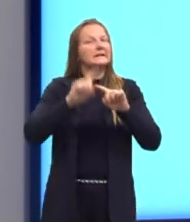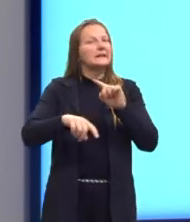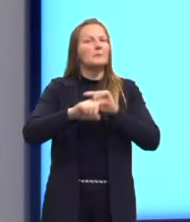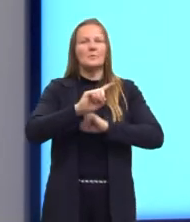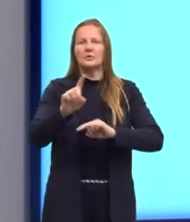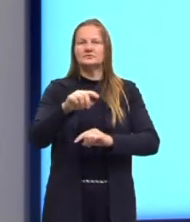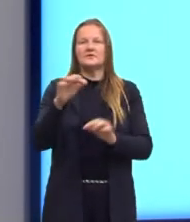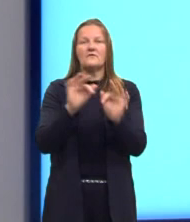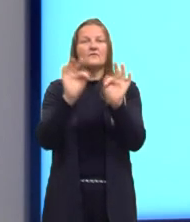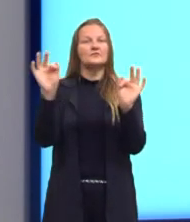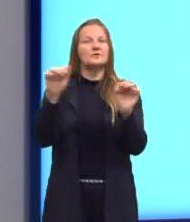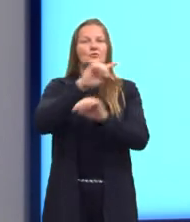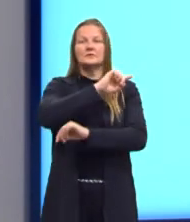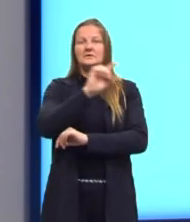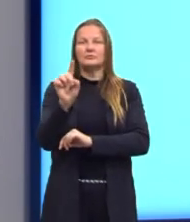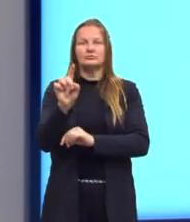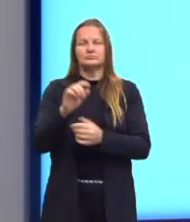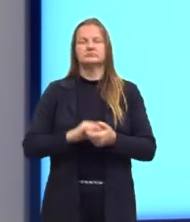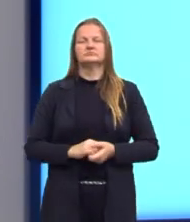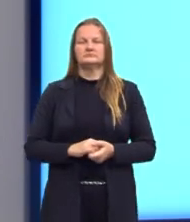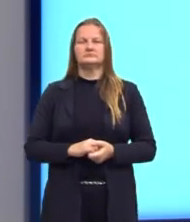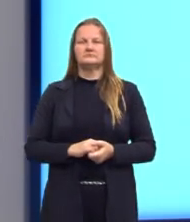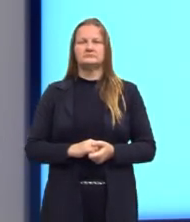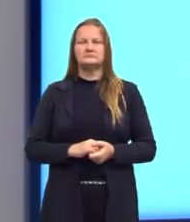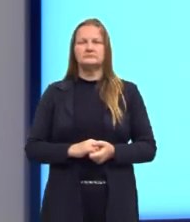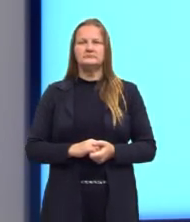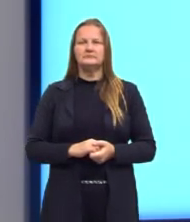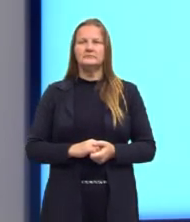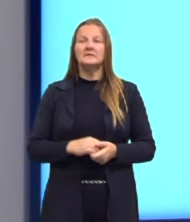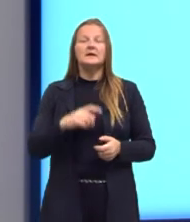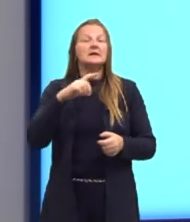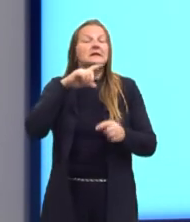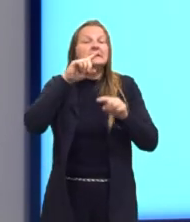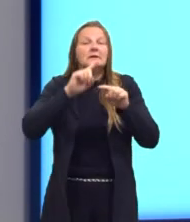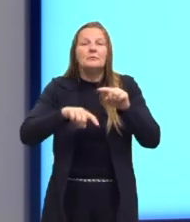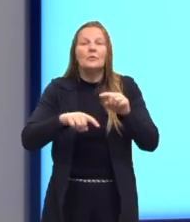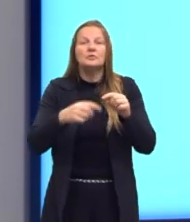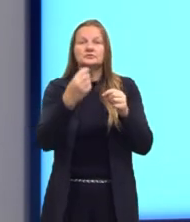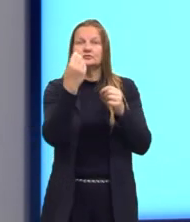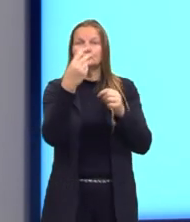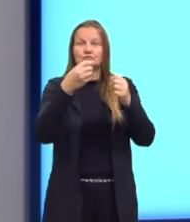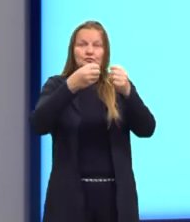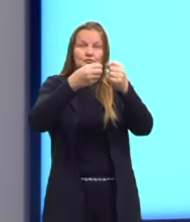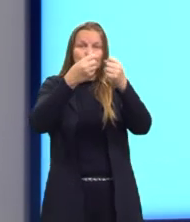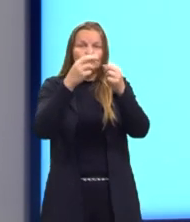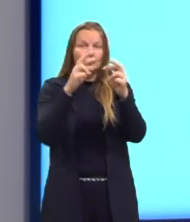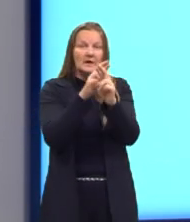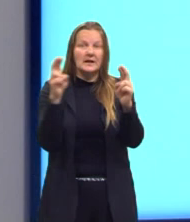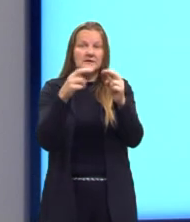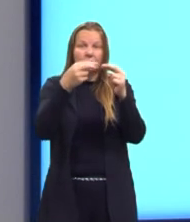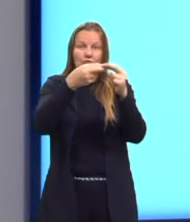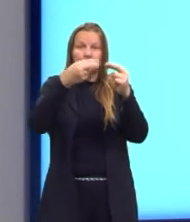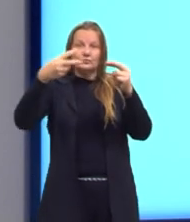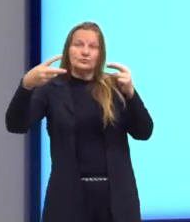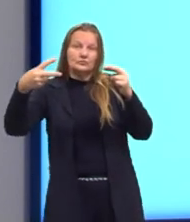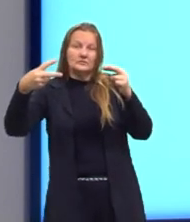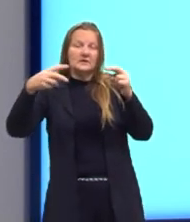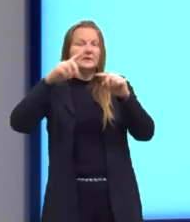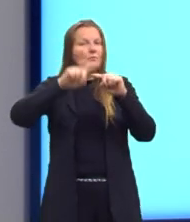não é função, tá? Eu não posso, então, ter um elemento com duas imagens, né? Ou com duas